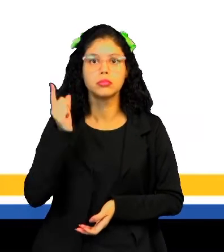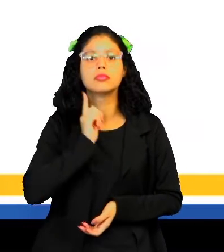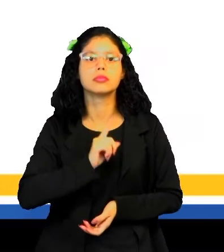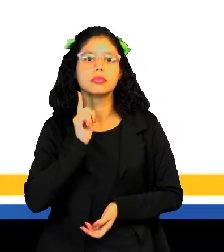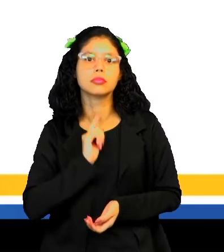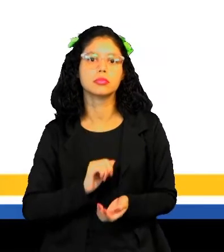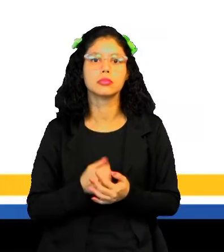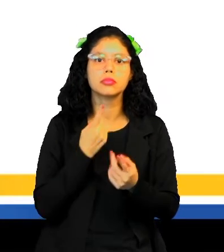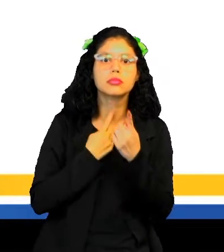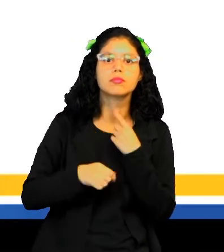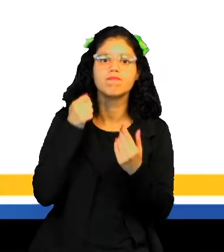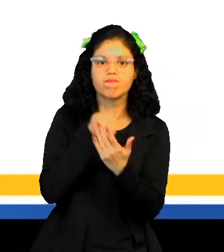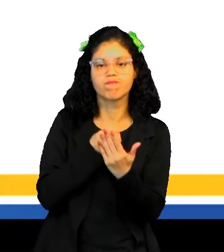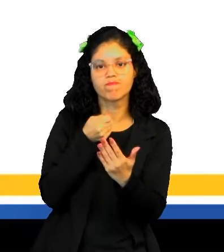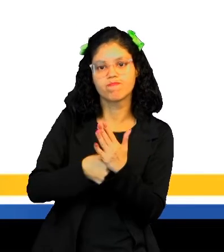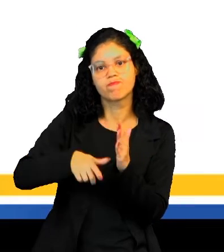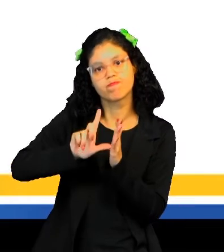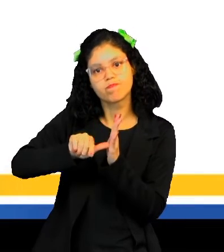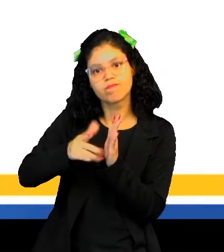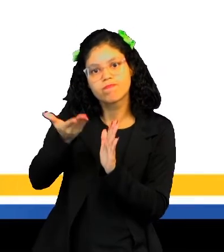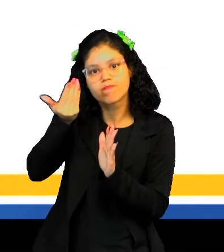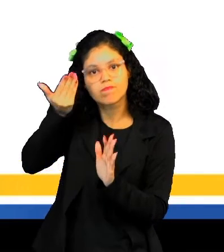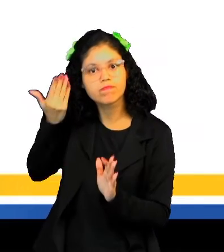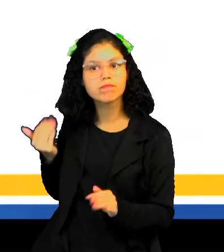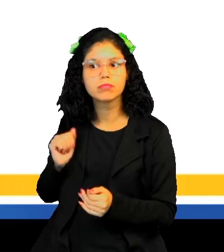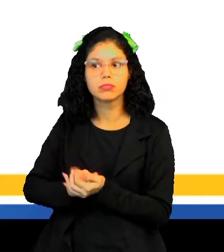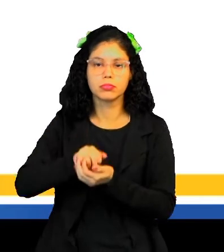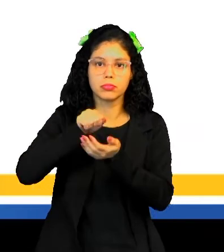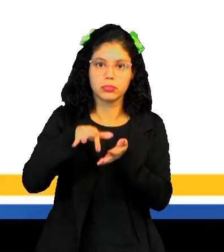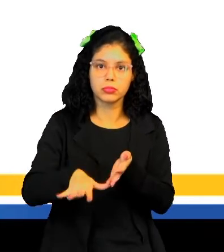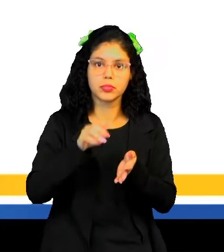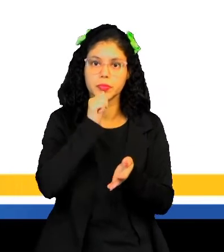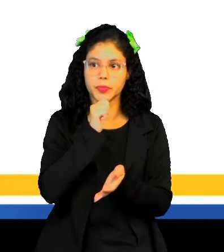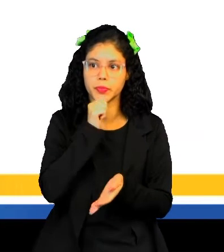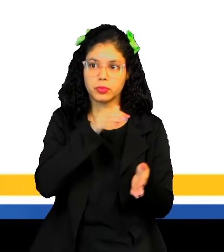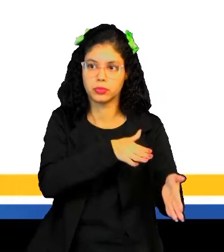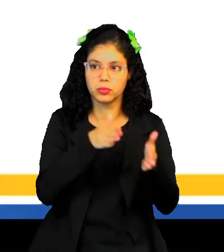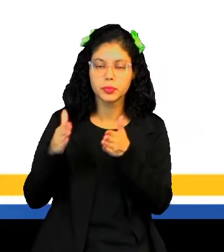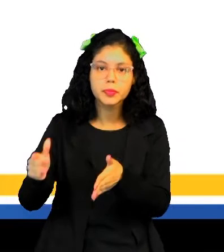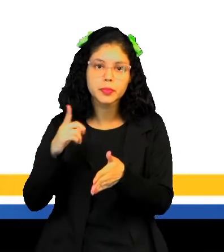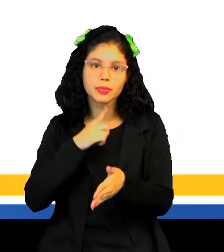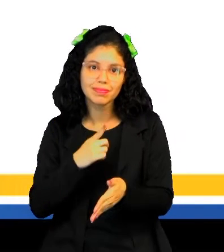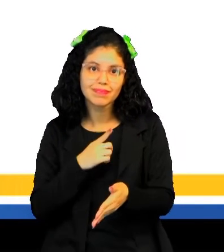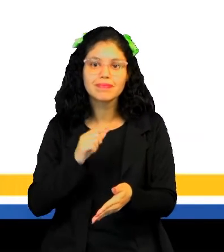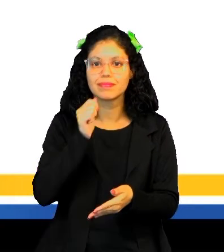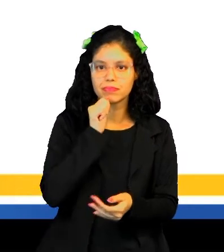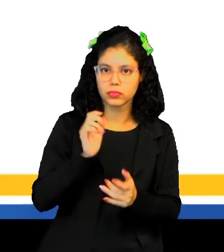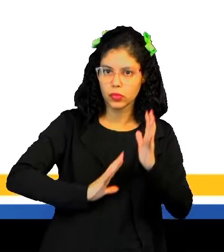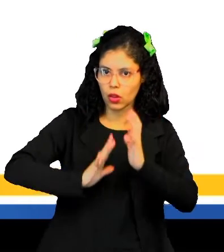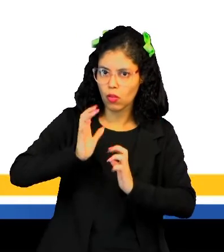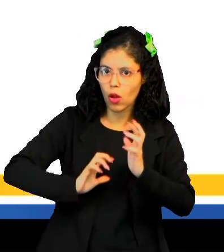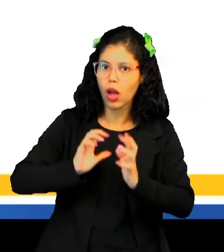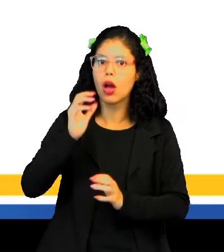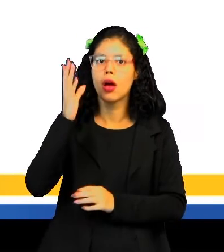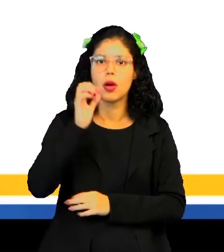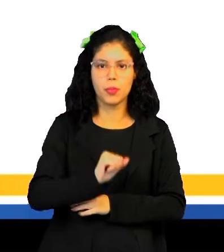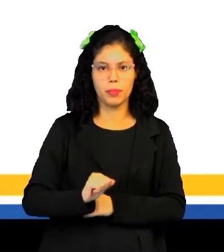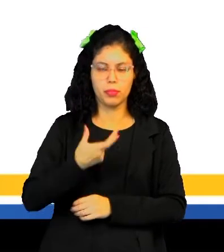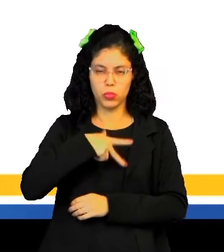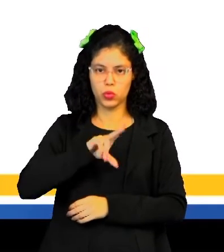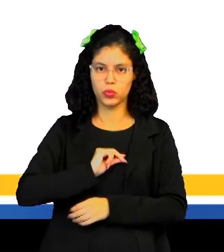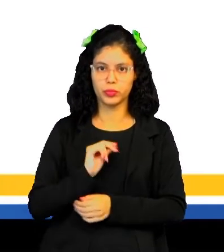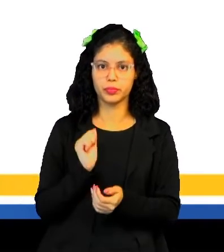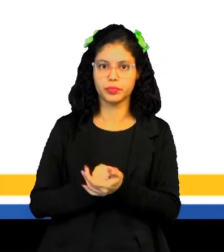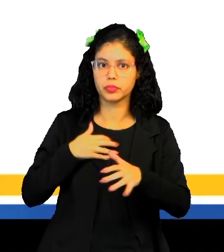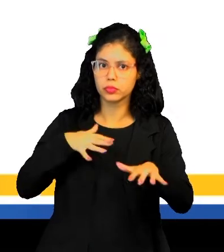Minas Gerais desejava cobrar impostos atrasados, né? A derrama e parte da elite mineira rebelou-se contra Portugal. O